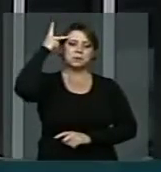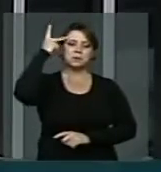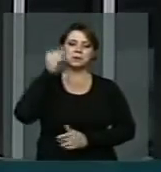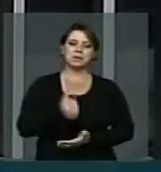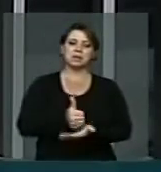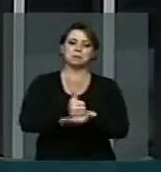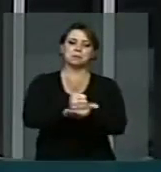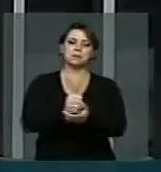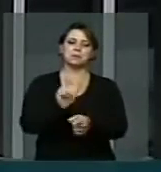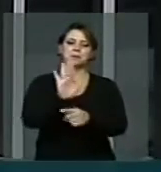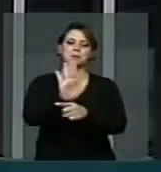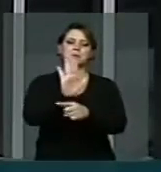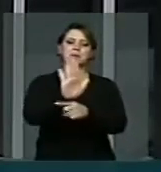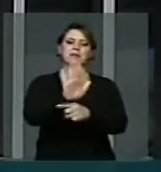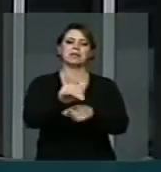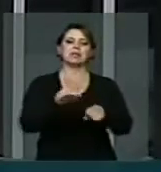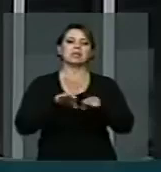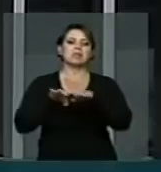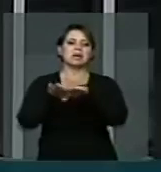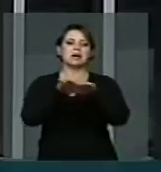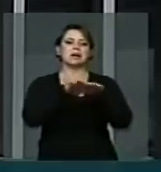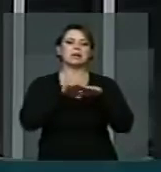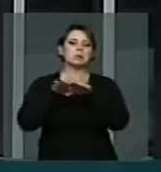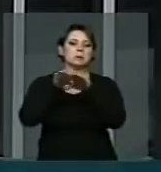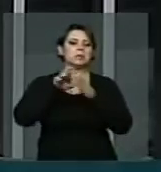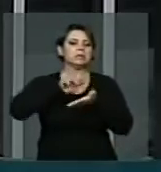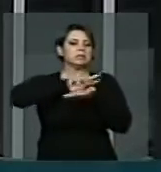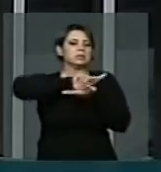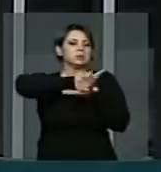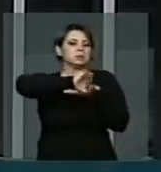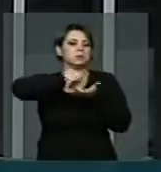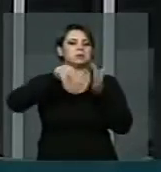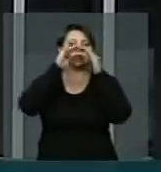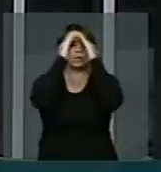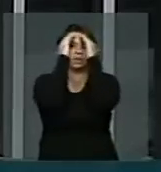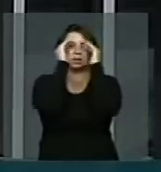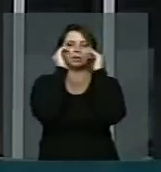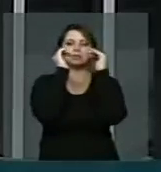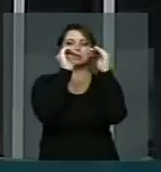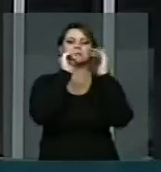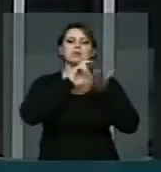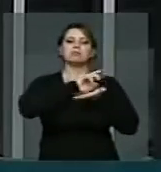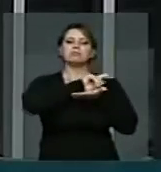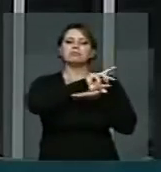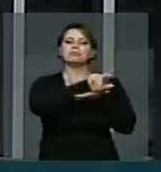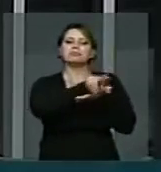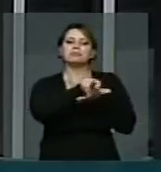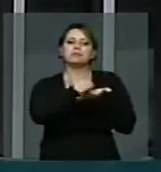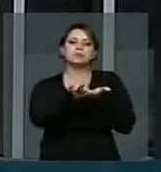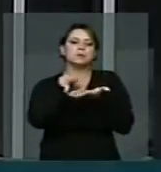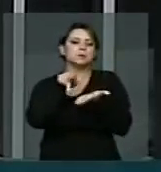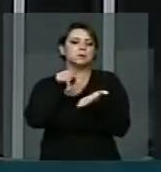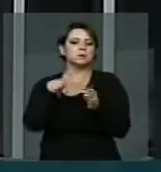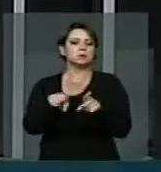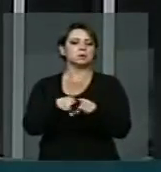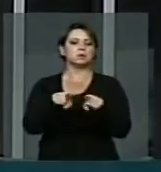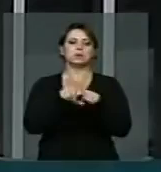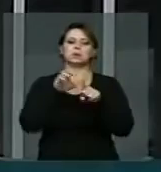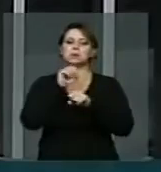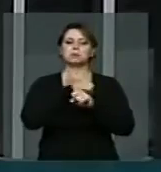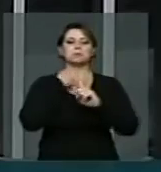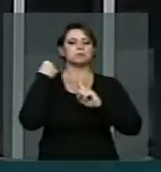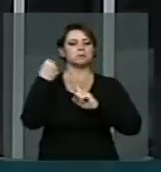solidária, igualitária, diversa, que respeite as diferenças, que seja, enfim, uma